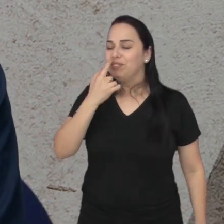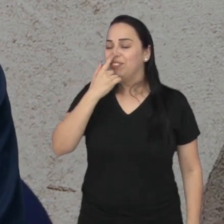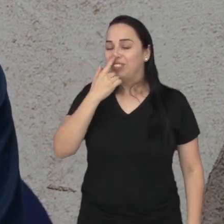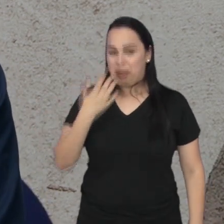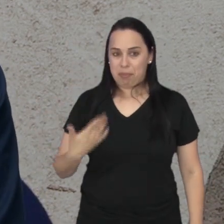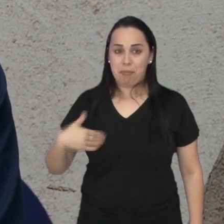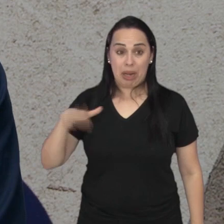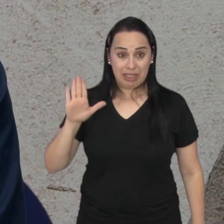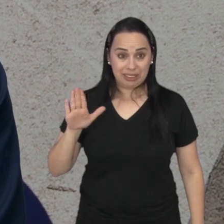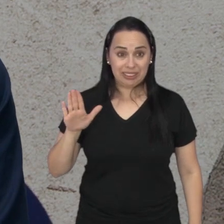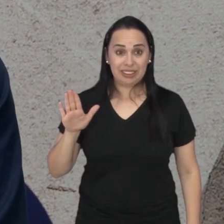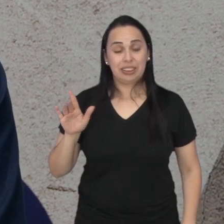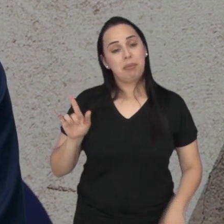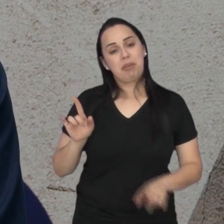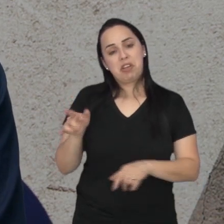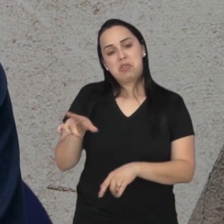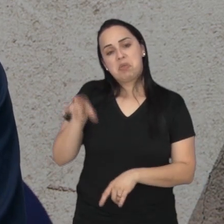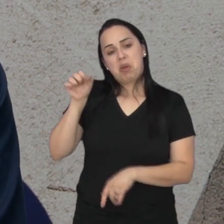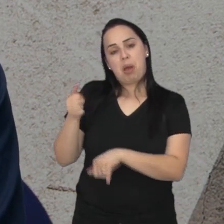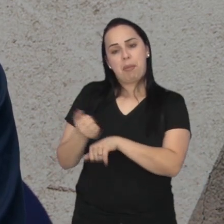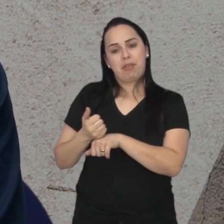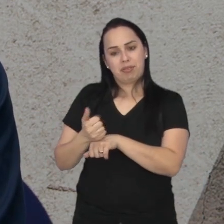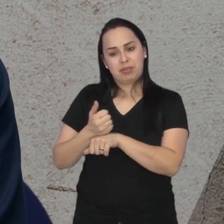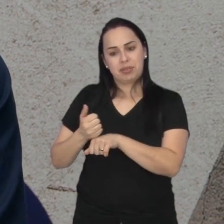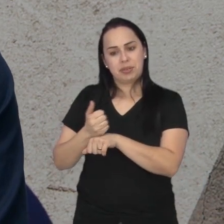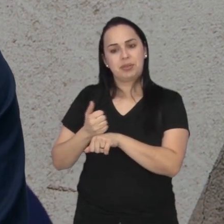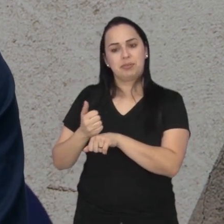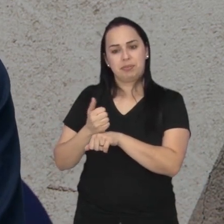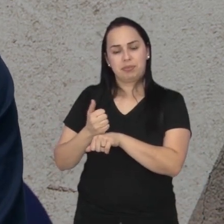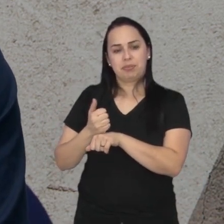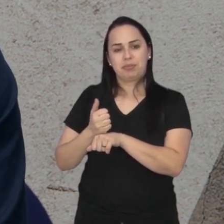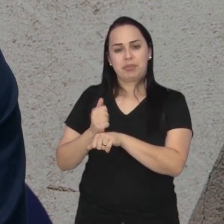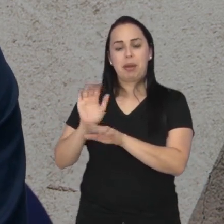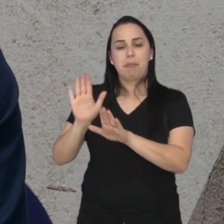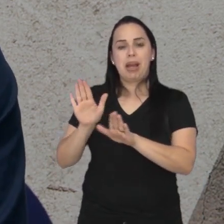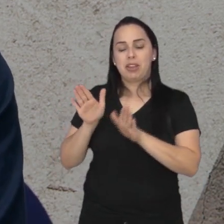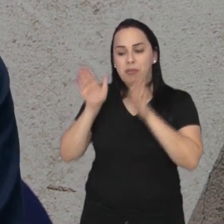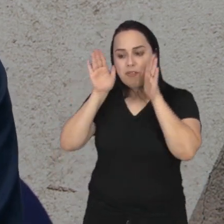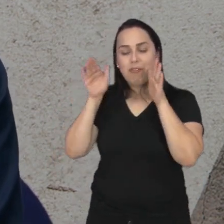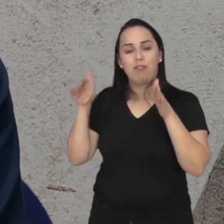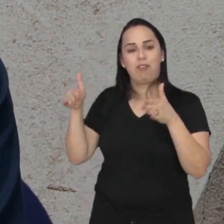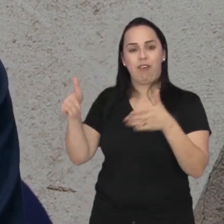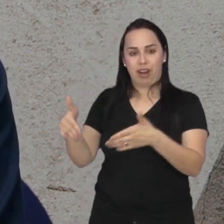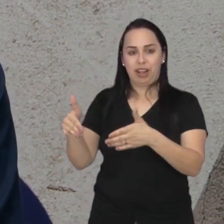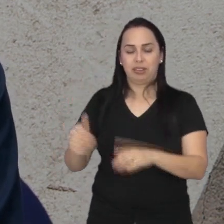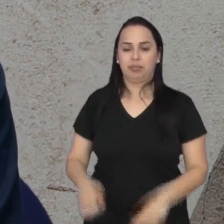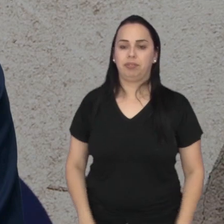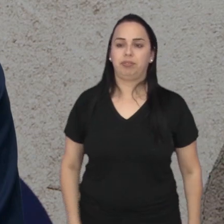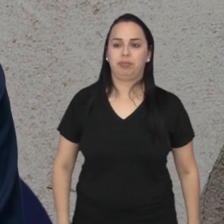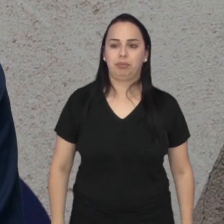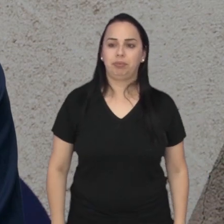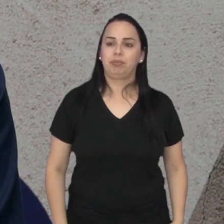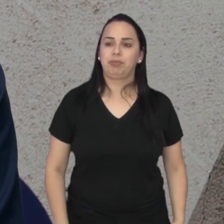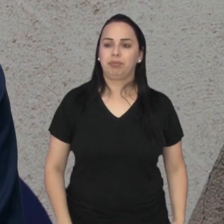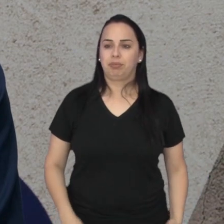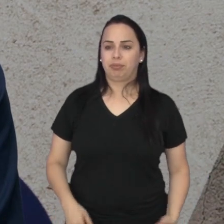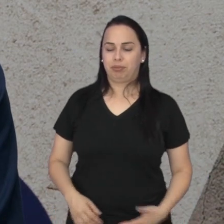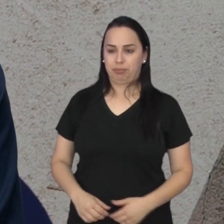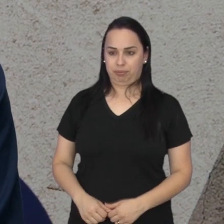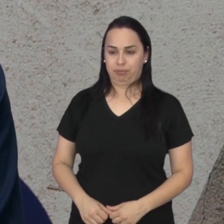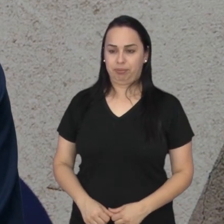brilham mais, e vai escolher a sua profissão, profissional de educação física, mas numa linha mais específica depois.